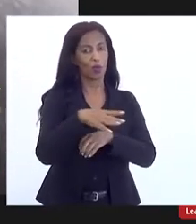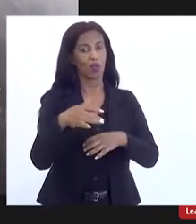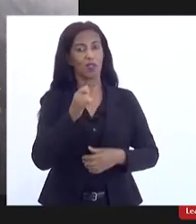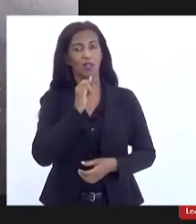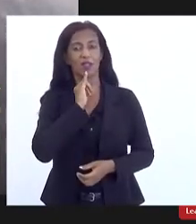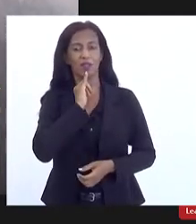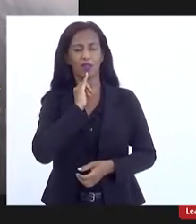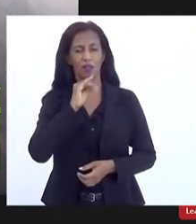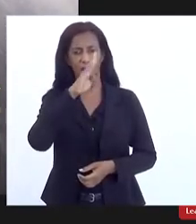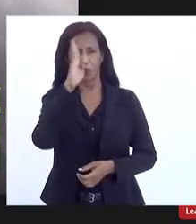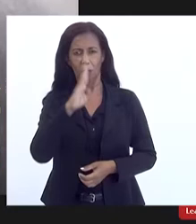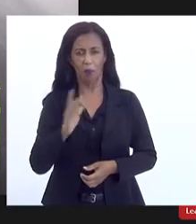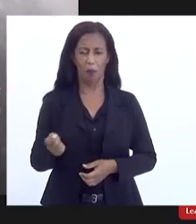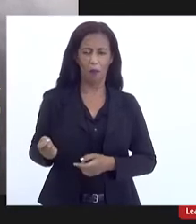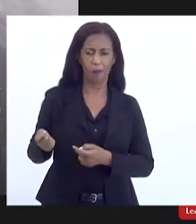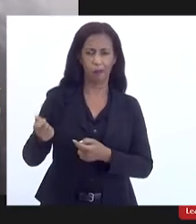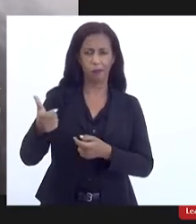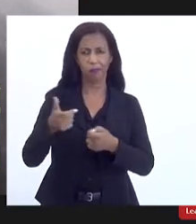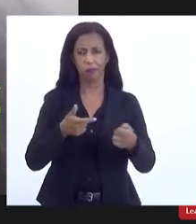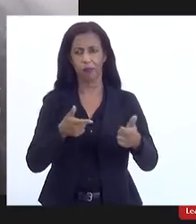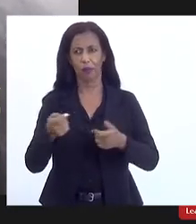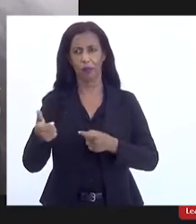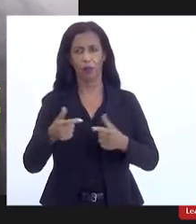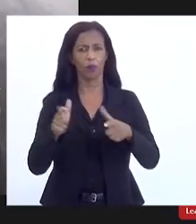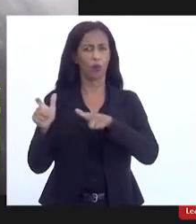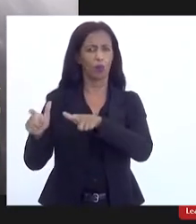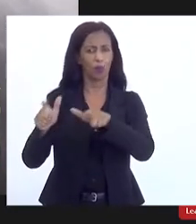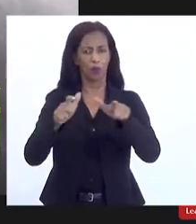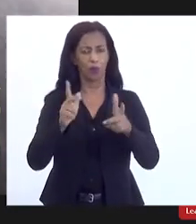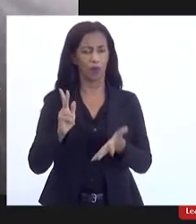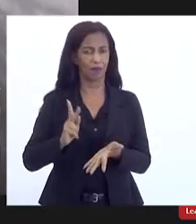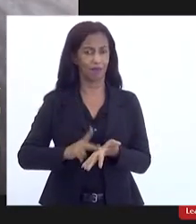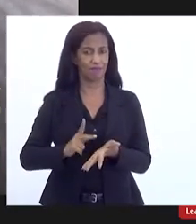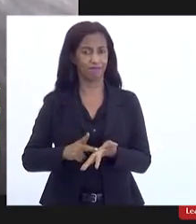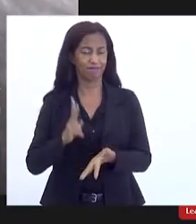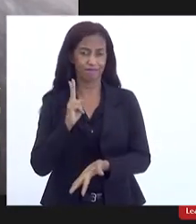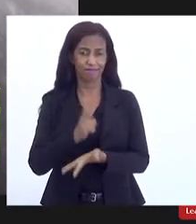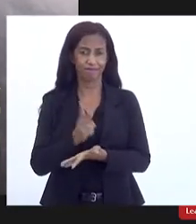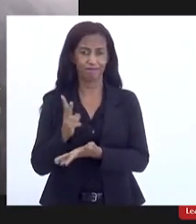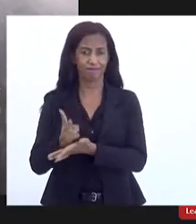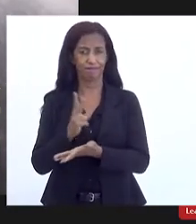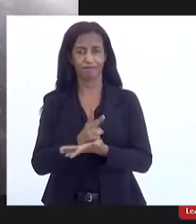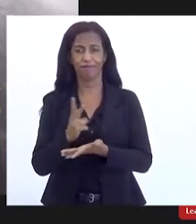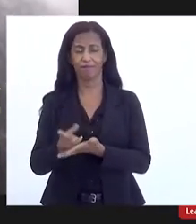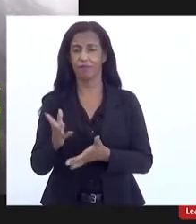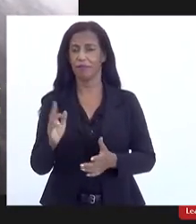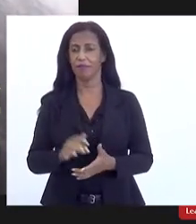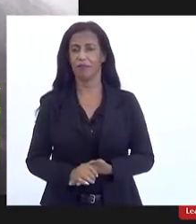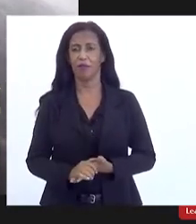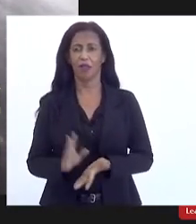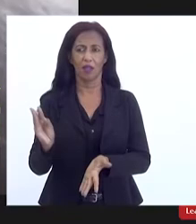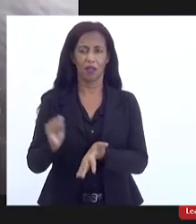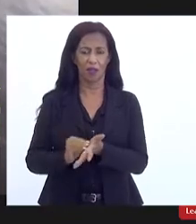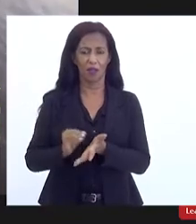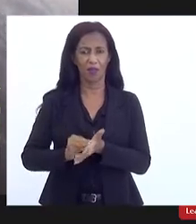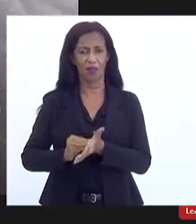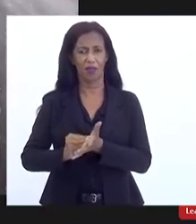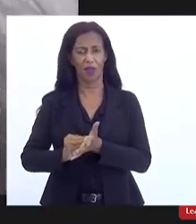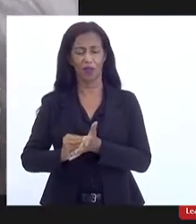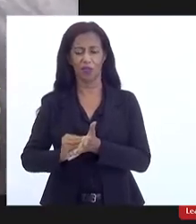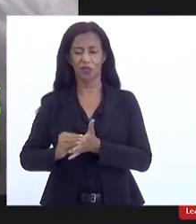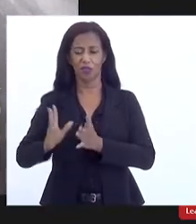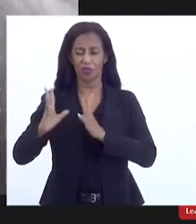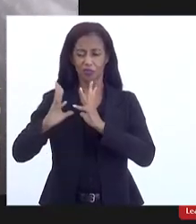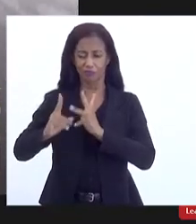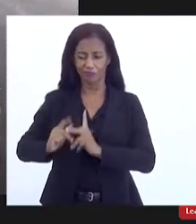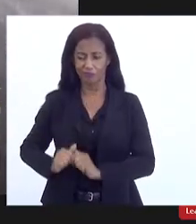tirando poucos poucos lugares a realidade é a mesma aonde você tem falta de drenagem drenagem